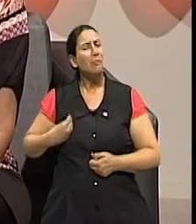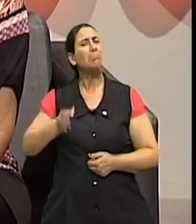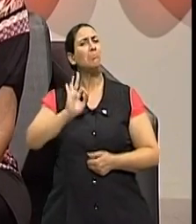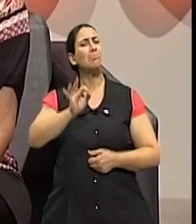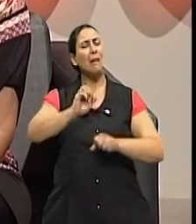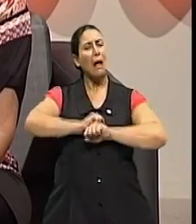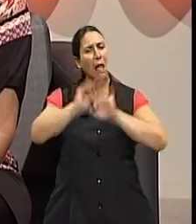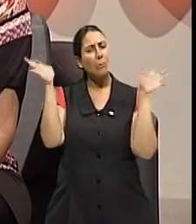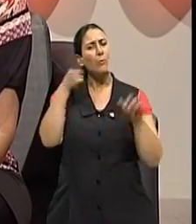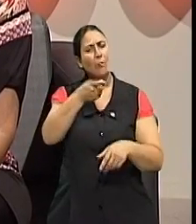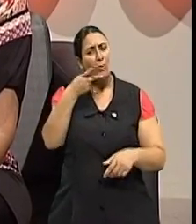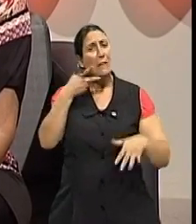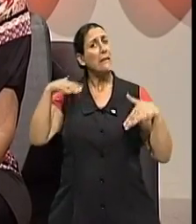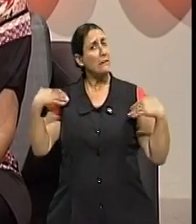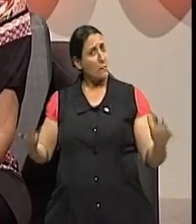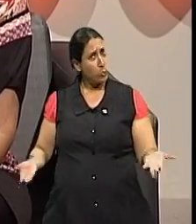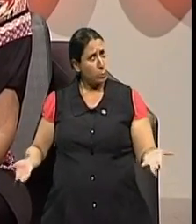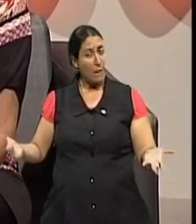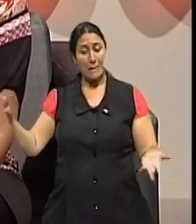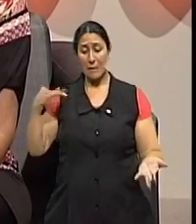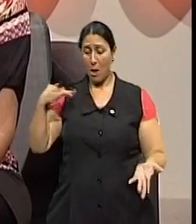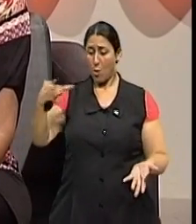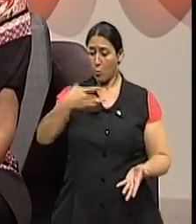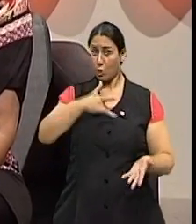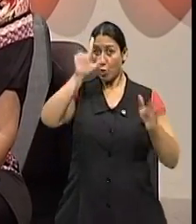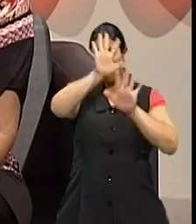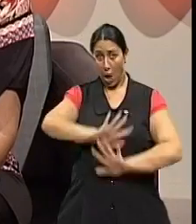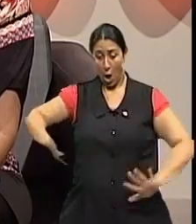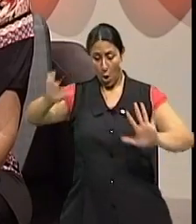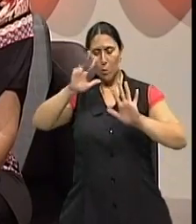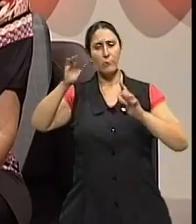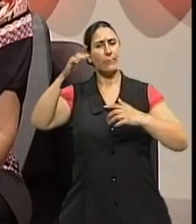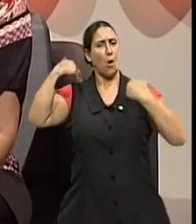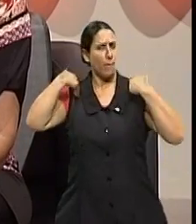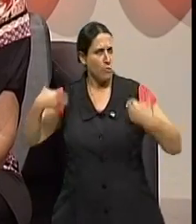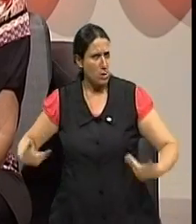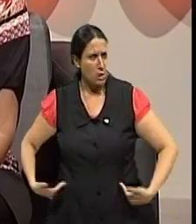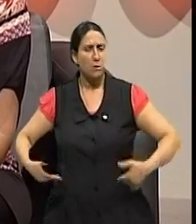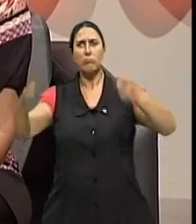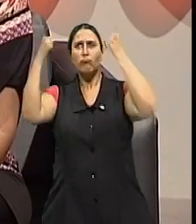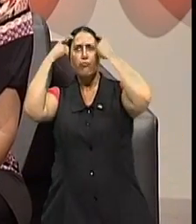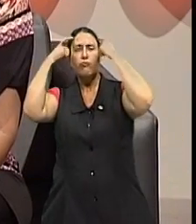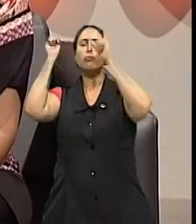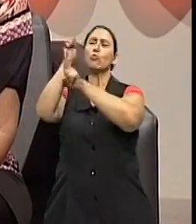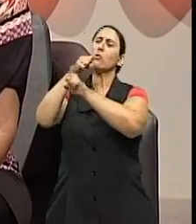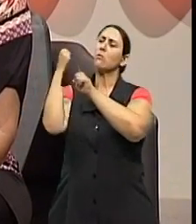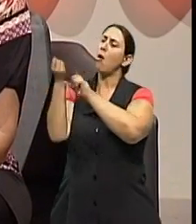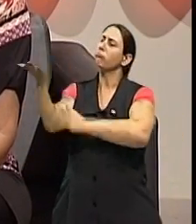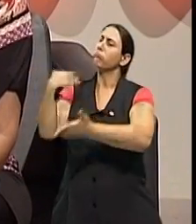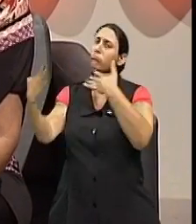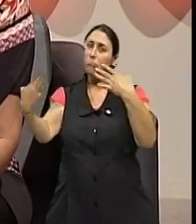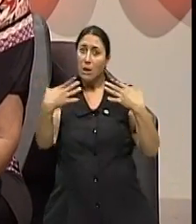claro que a nossa saúde geral está equilibrada, a saúde física, mental e social também, a partir